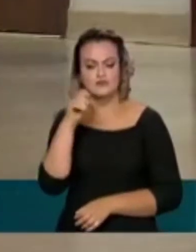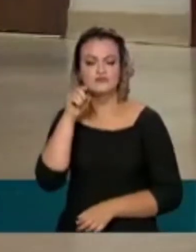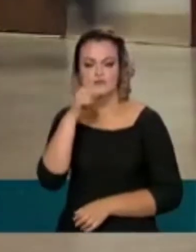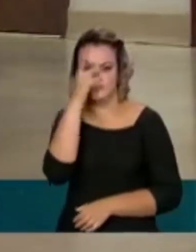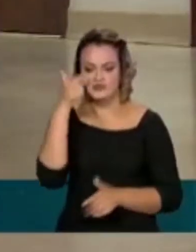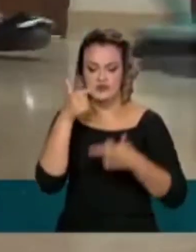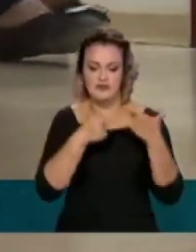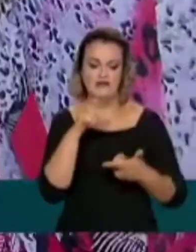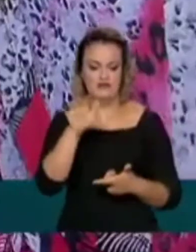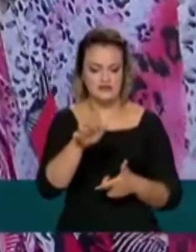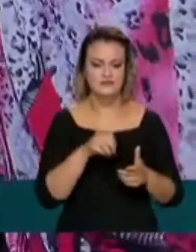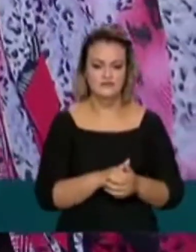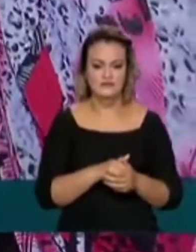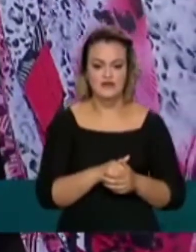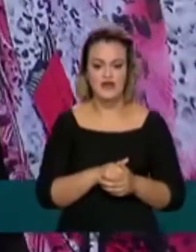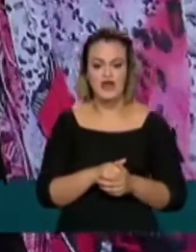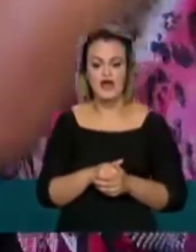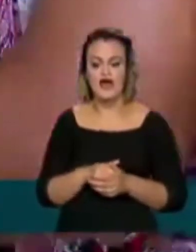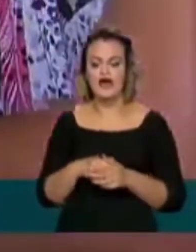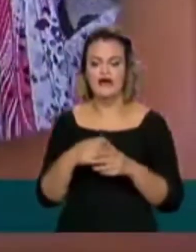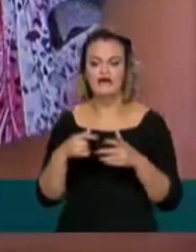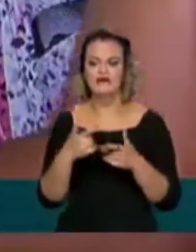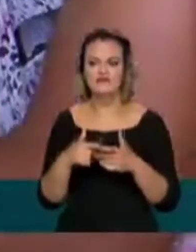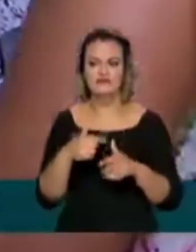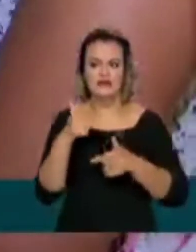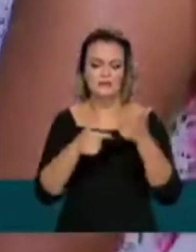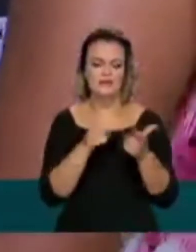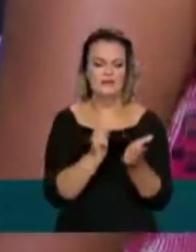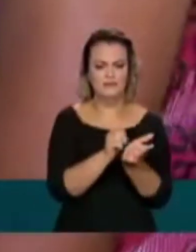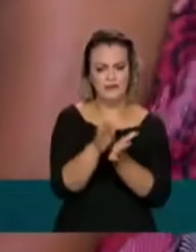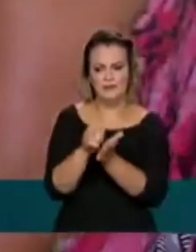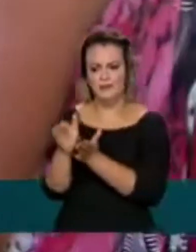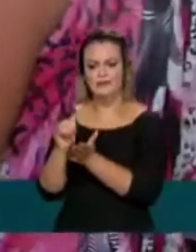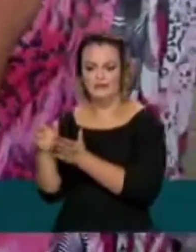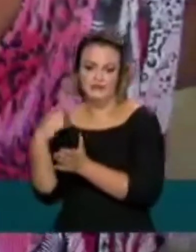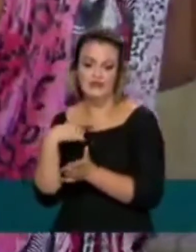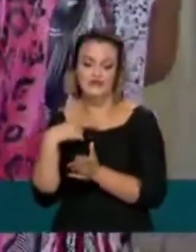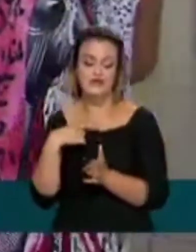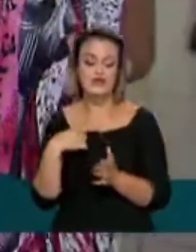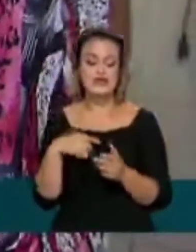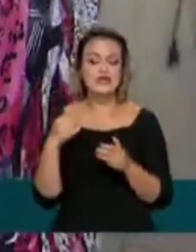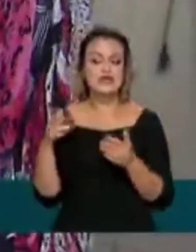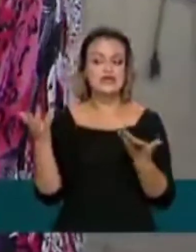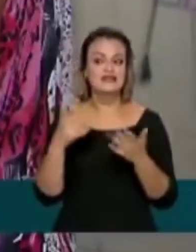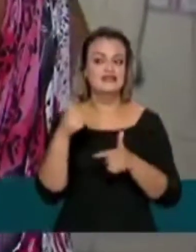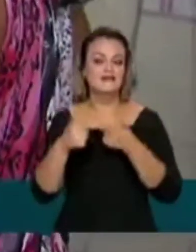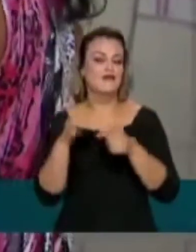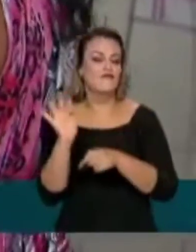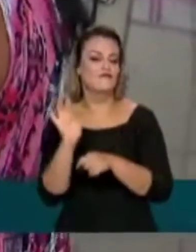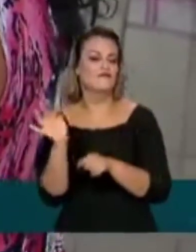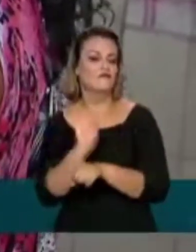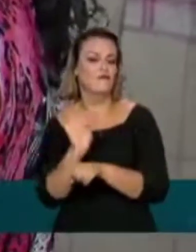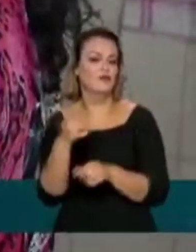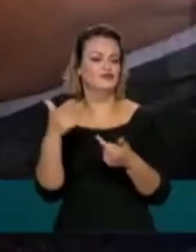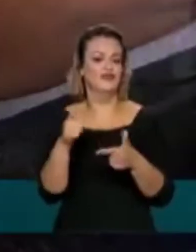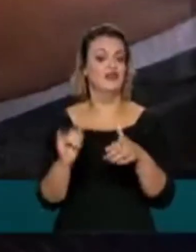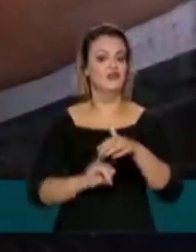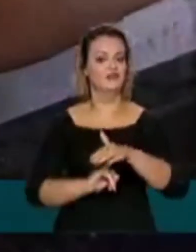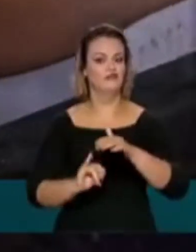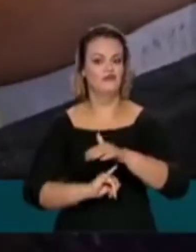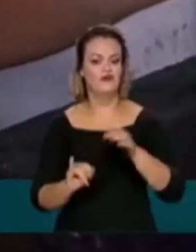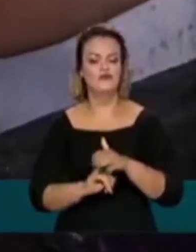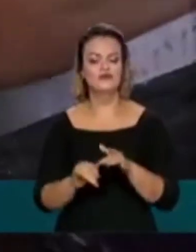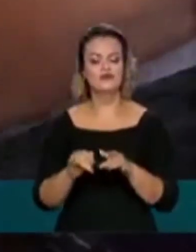Além da redução de postos de trabalho, houve o aumento na informalidade, que hoje chega a